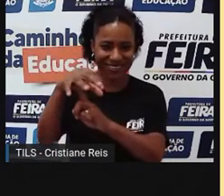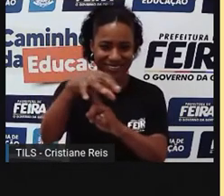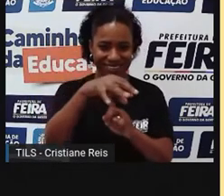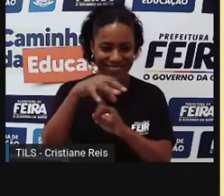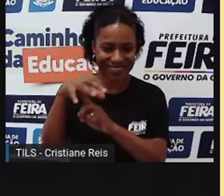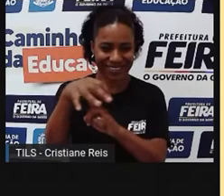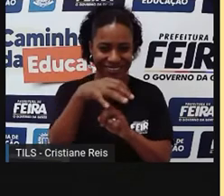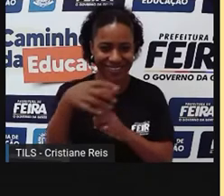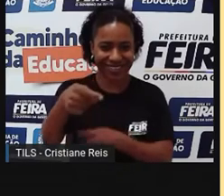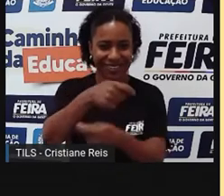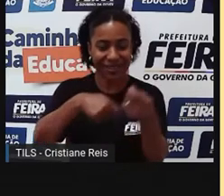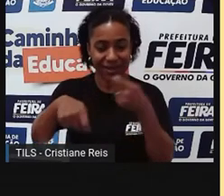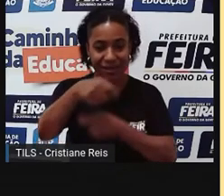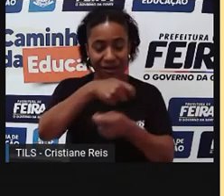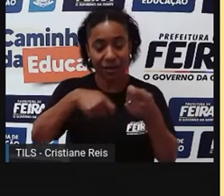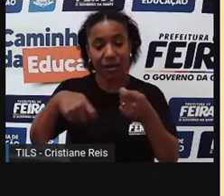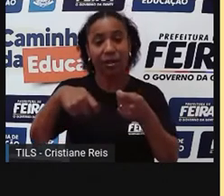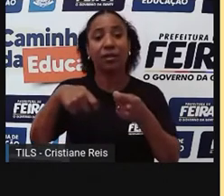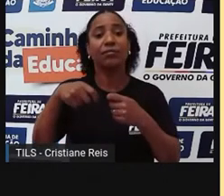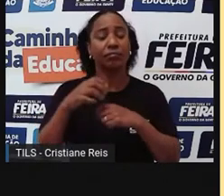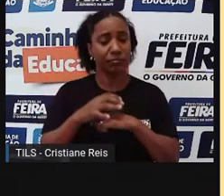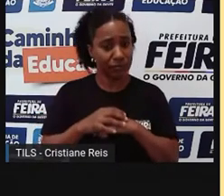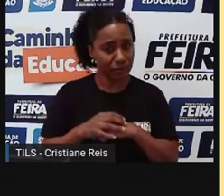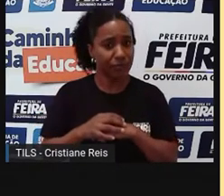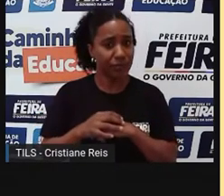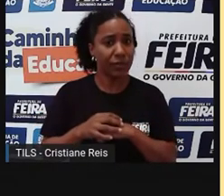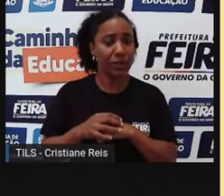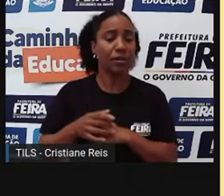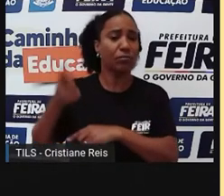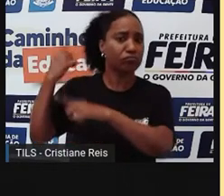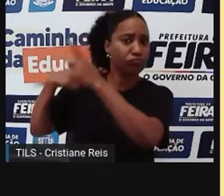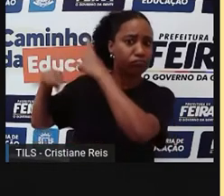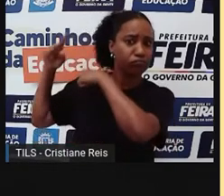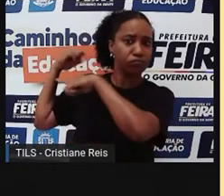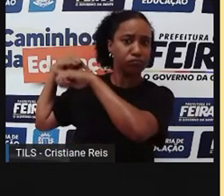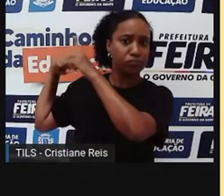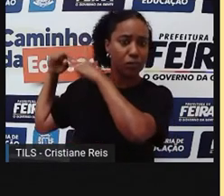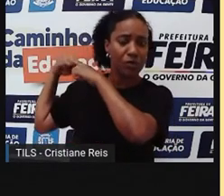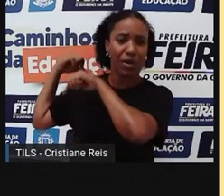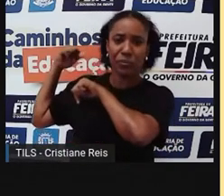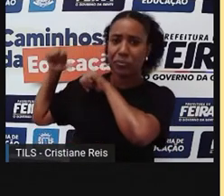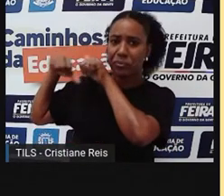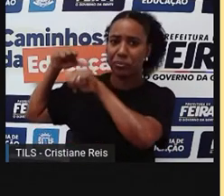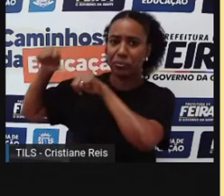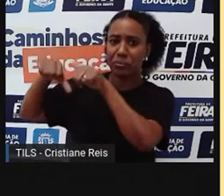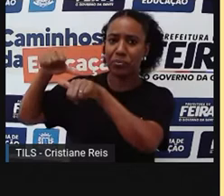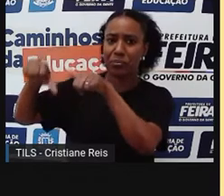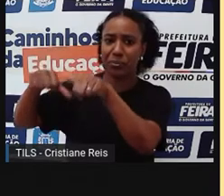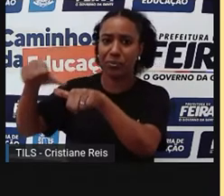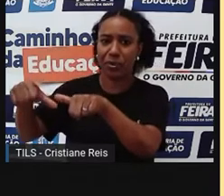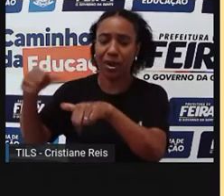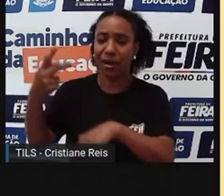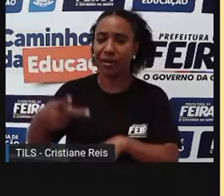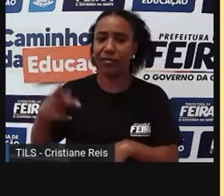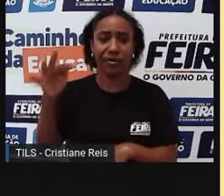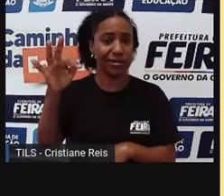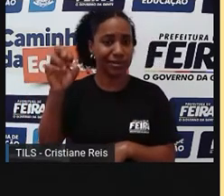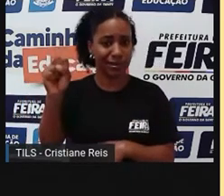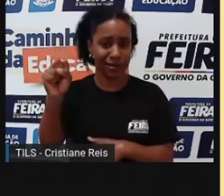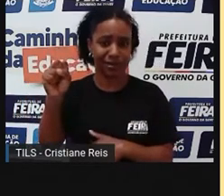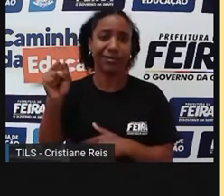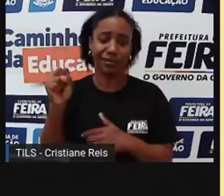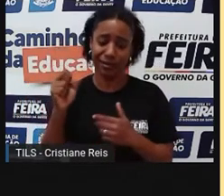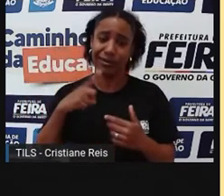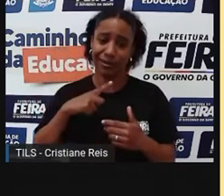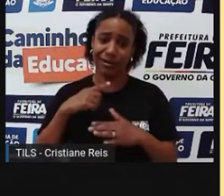na cidade de Feira de Santana, ela ocorre como ocorre em qualquer outra cidade. O que é isso? Algumas